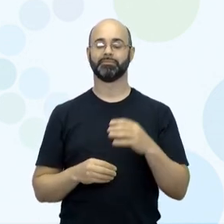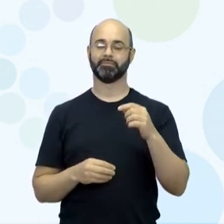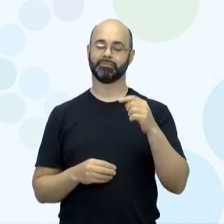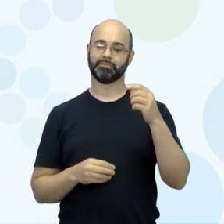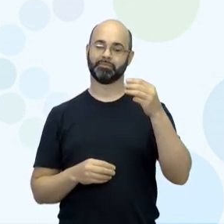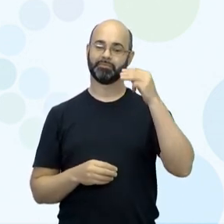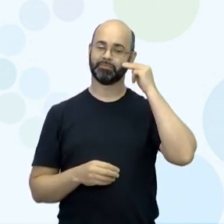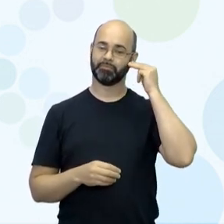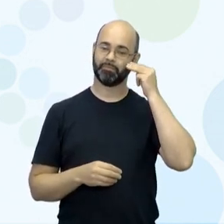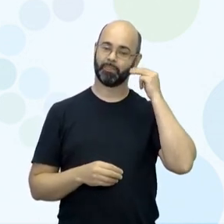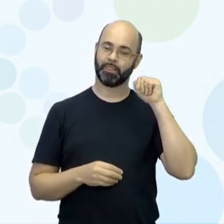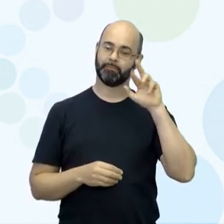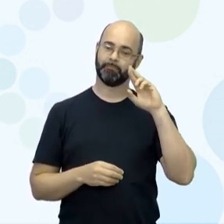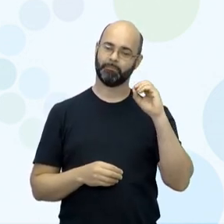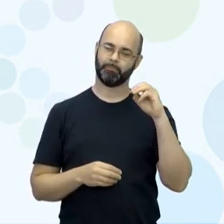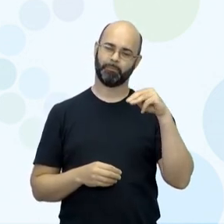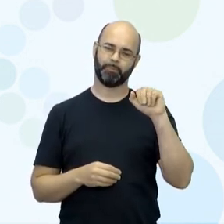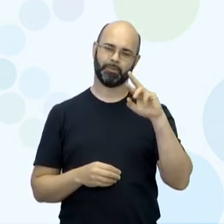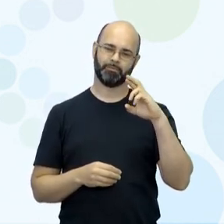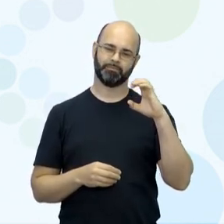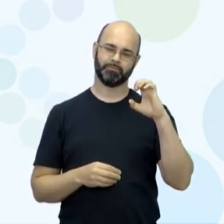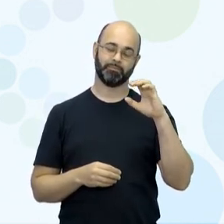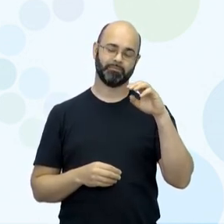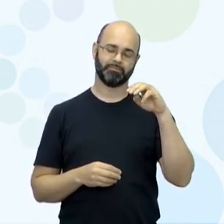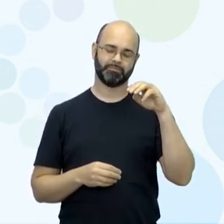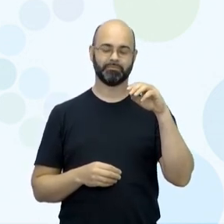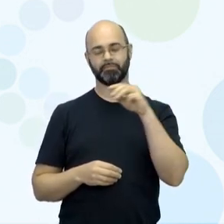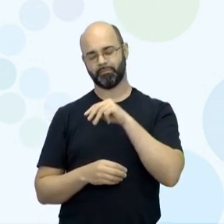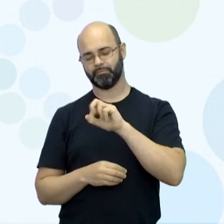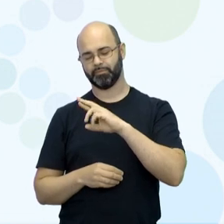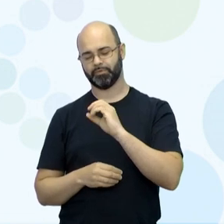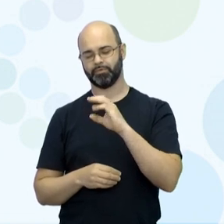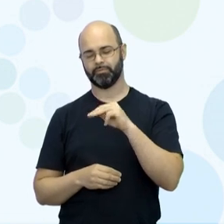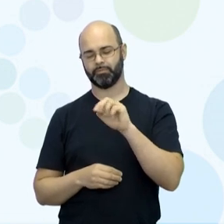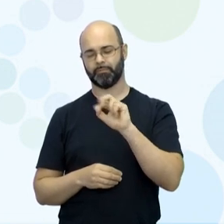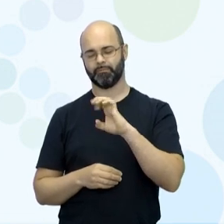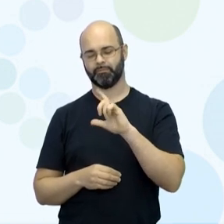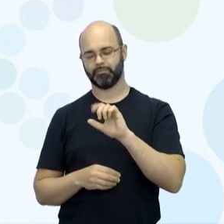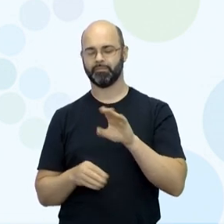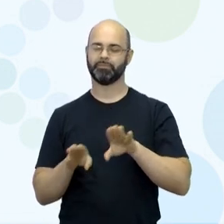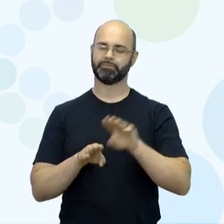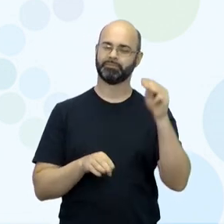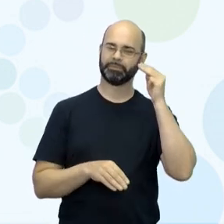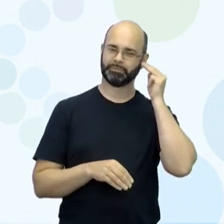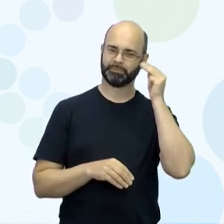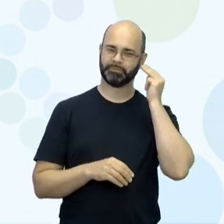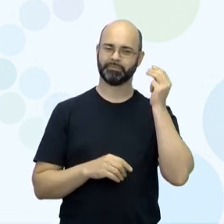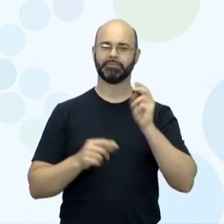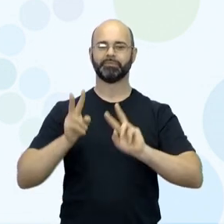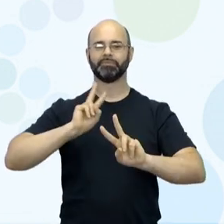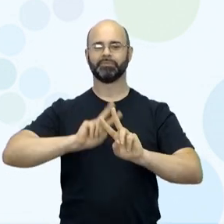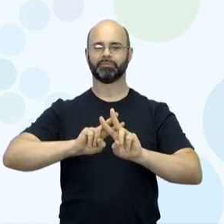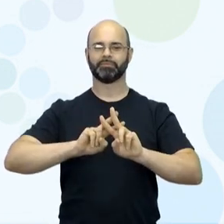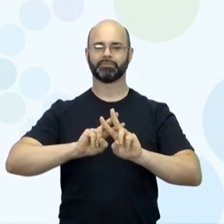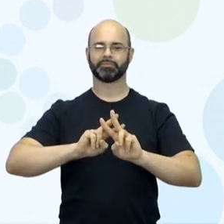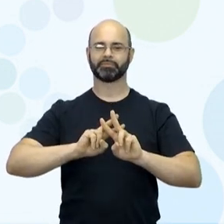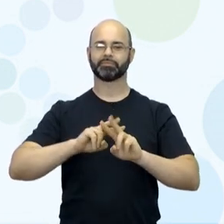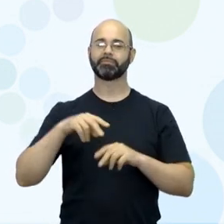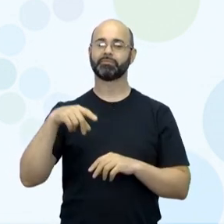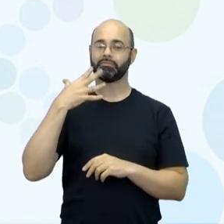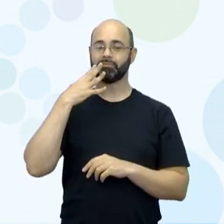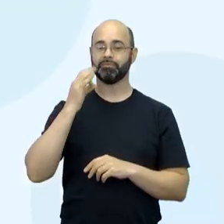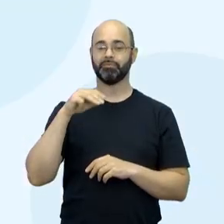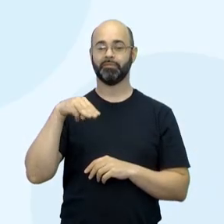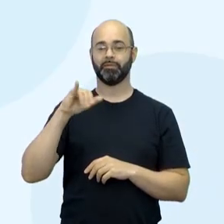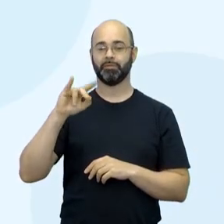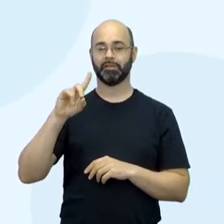Mauro Farias. Qual a autoria com ele? Estamos juntos hoje. Vamos lá. Aprofundamento, hashtag, se liga na mídia. A unidade curricular é a segunda. Muito além